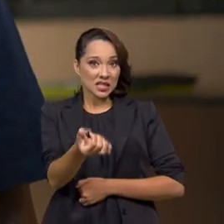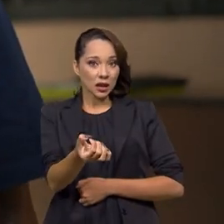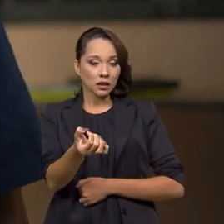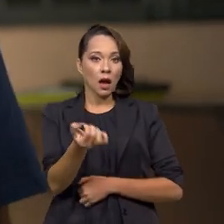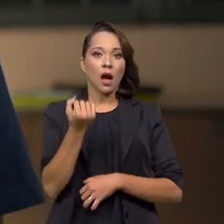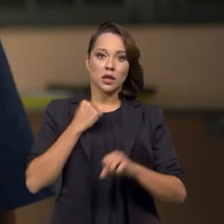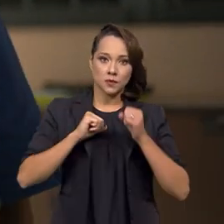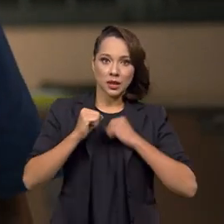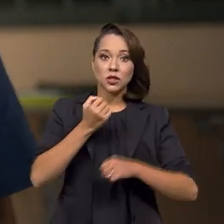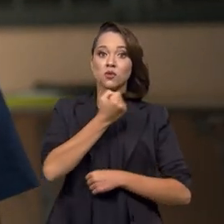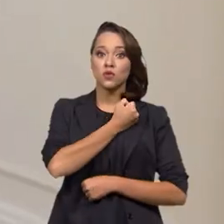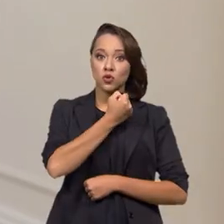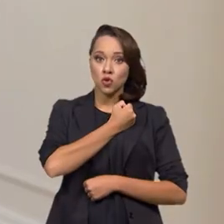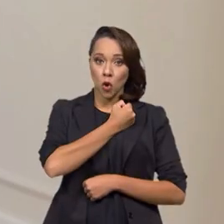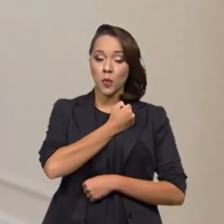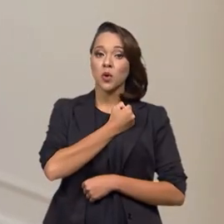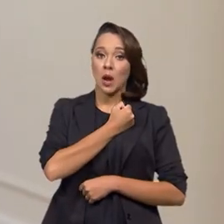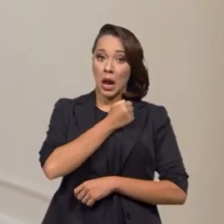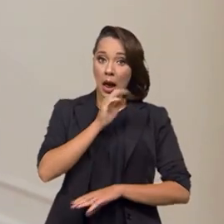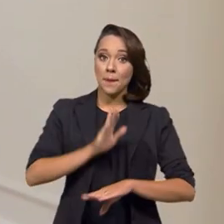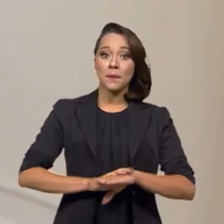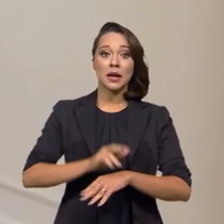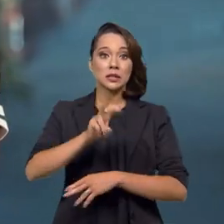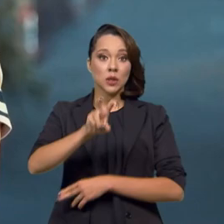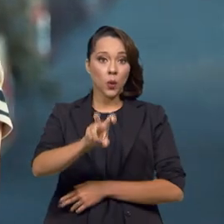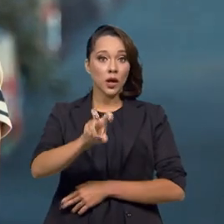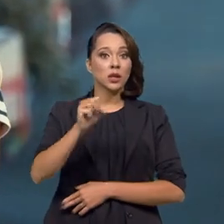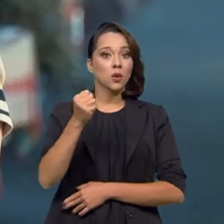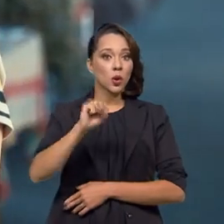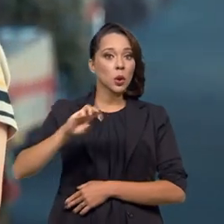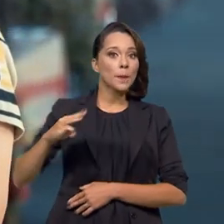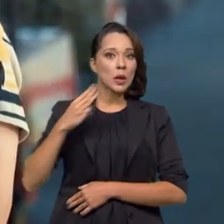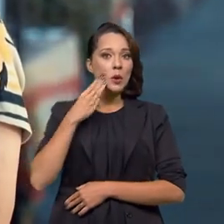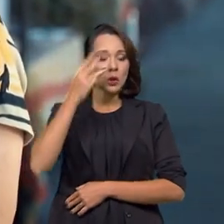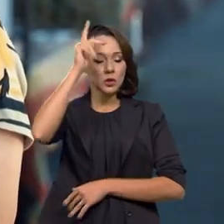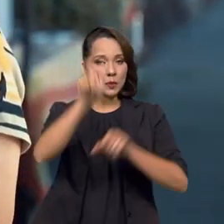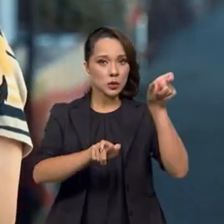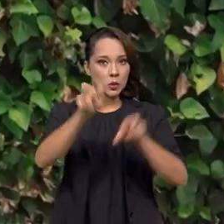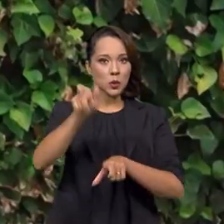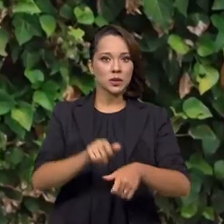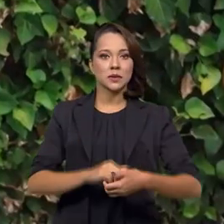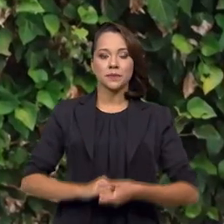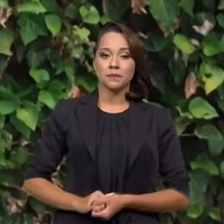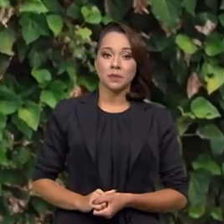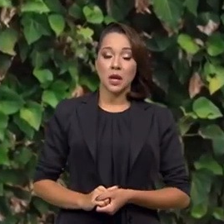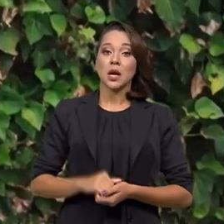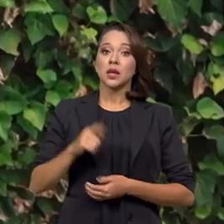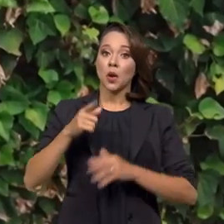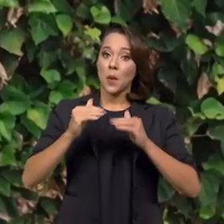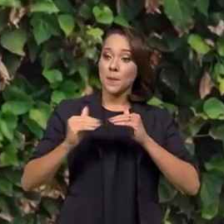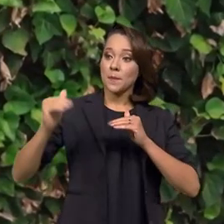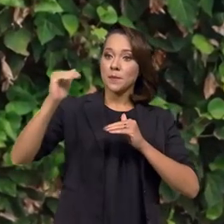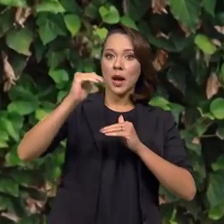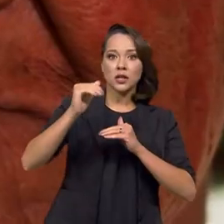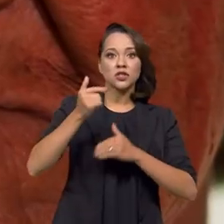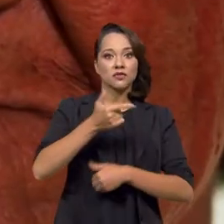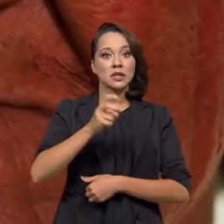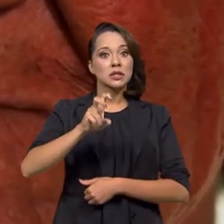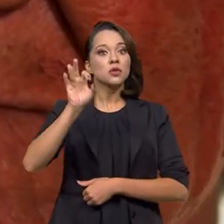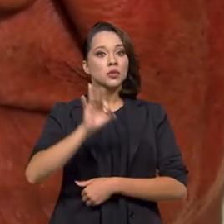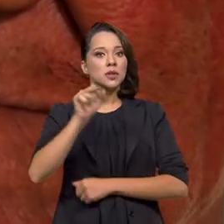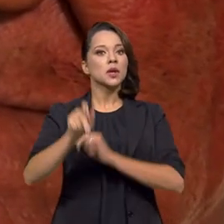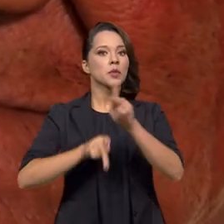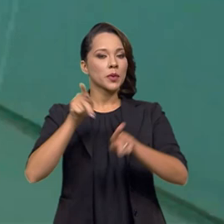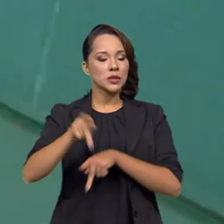a expectativa é que esse número chegue a mais de 58 milhões de pessoas, sendo superior a 25